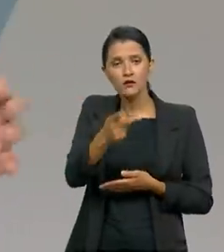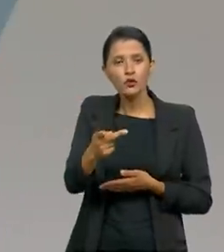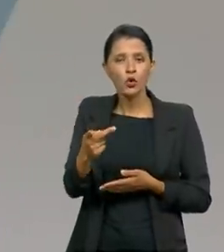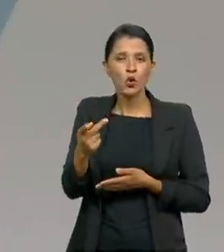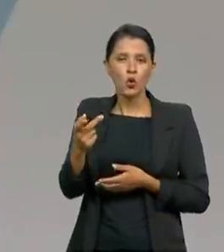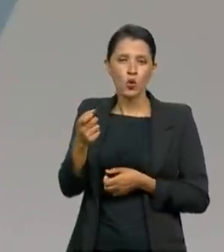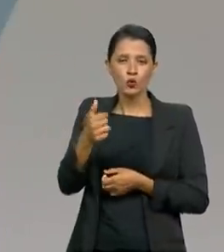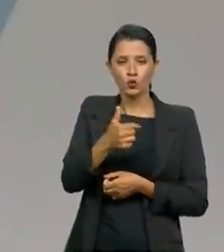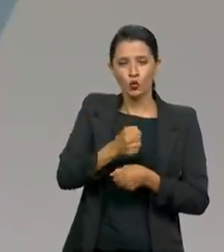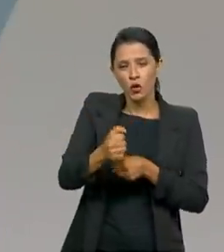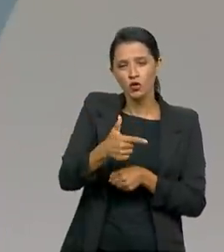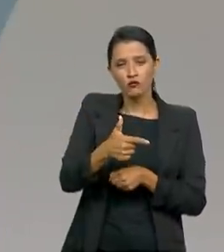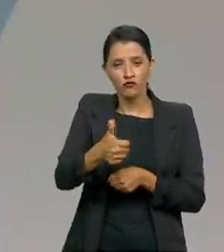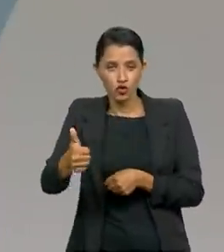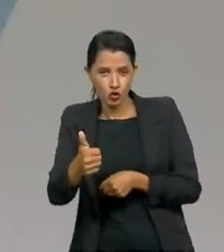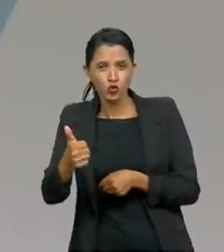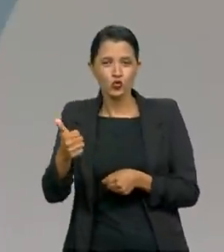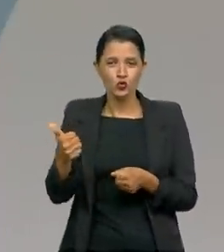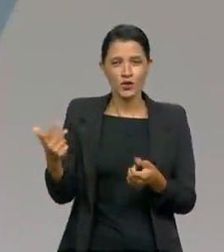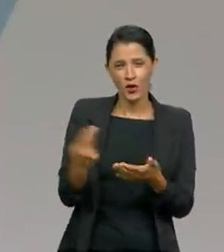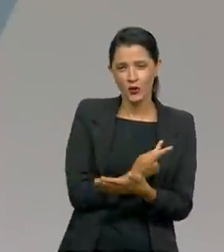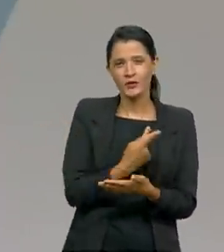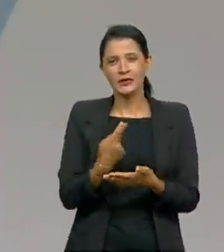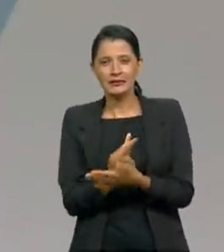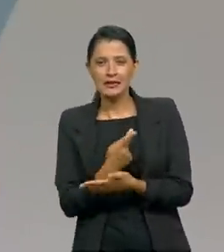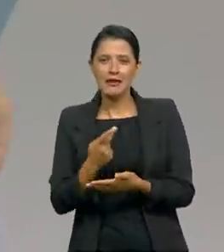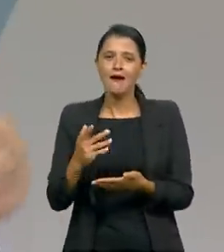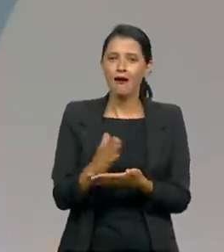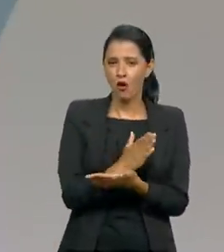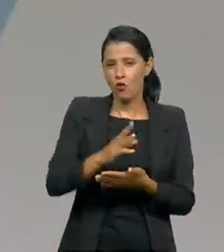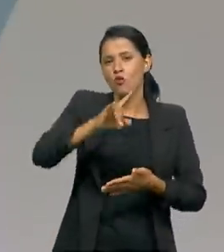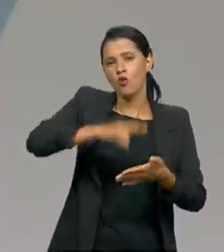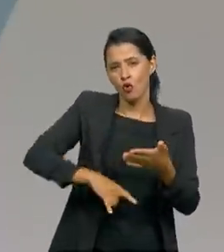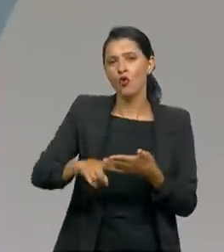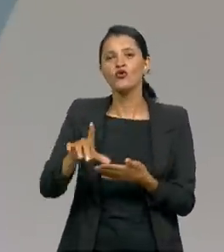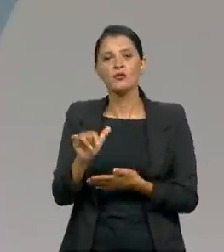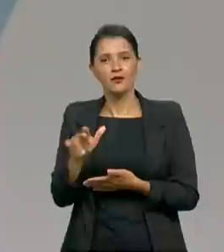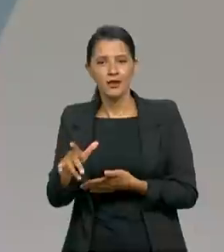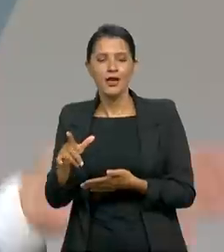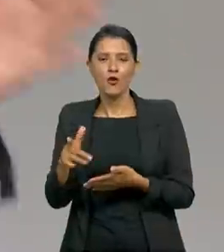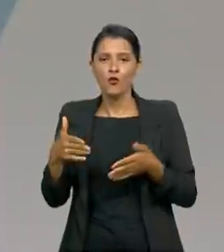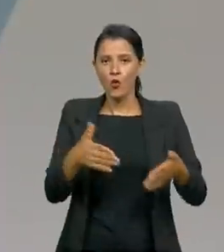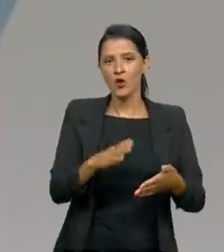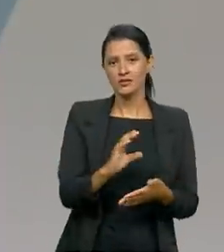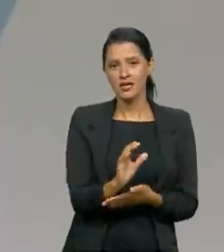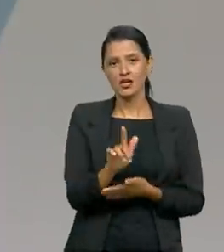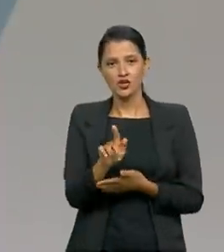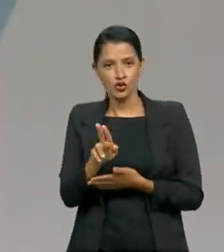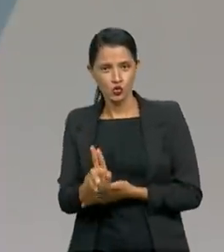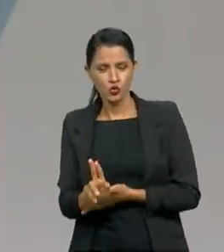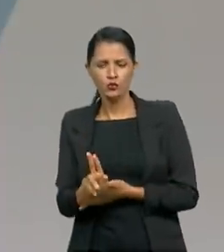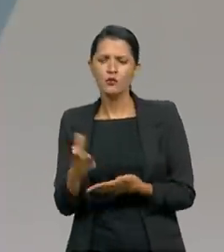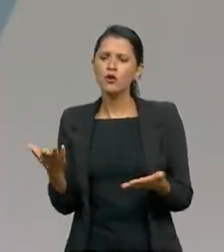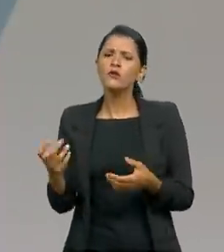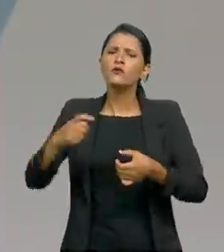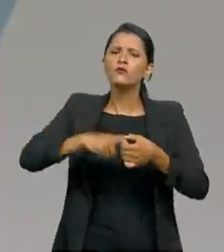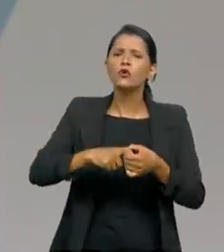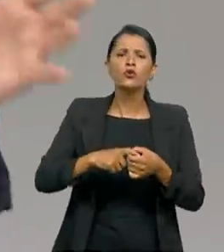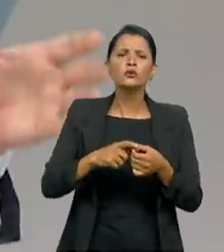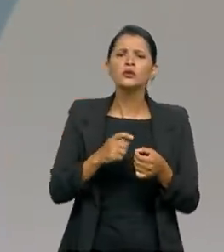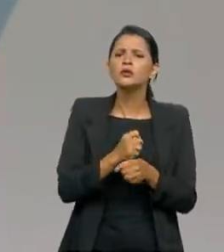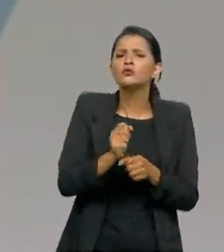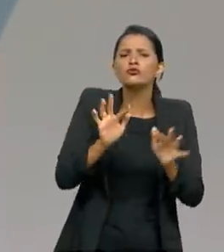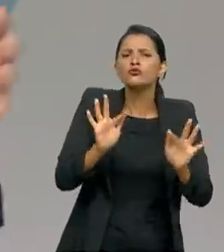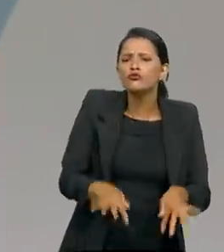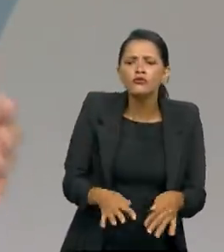2021, iriam ocorrer alguns acordos de leniência com a participação da CGU. Agora, o senhor volta no final do ano. Como é que